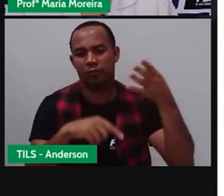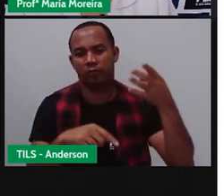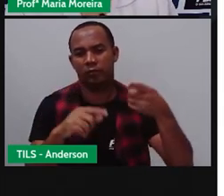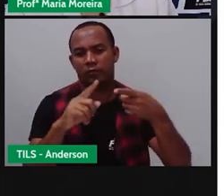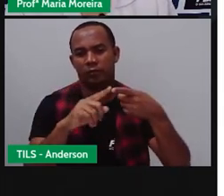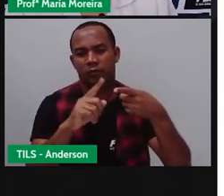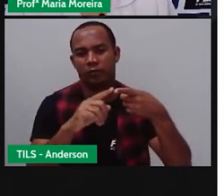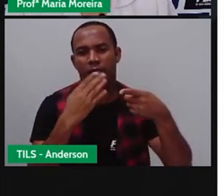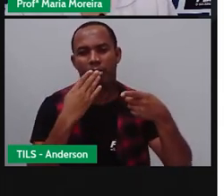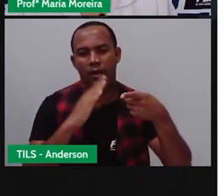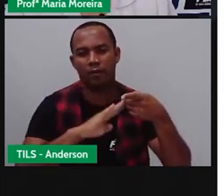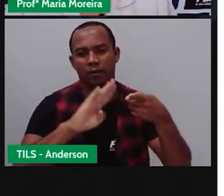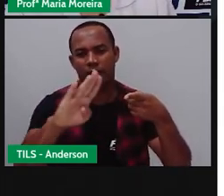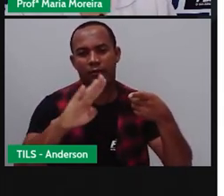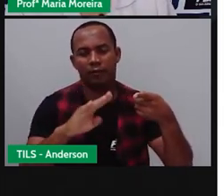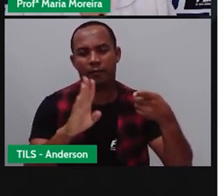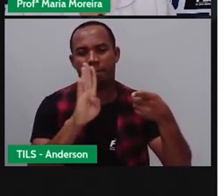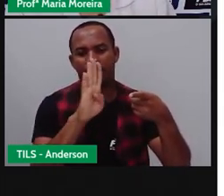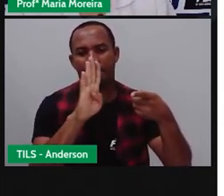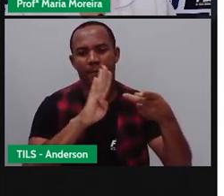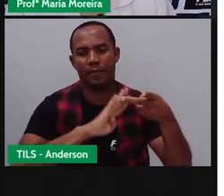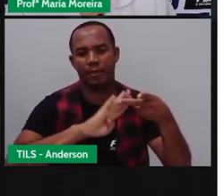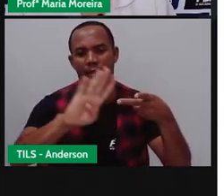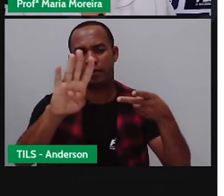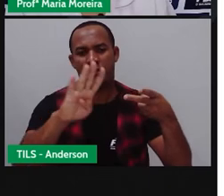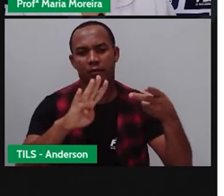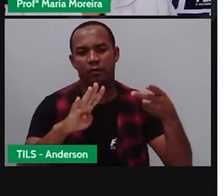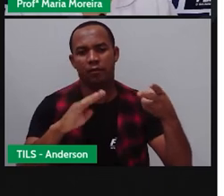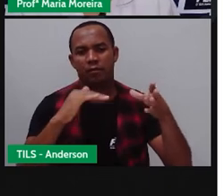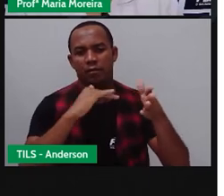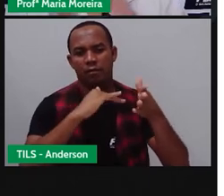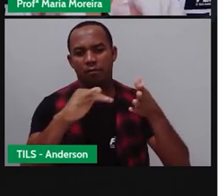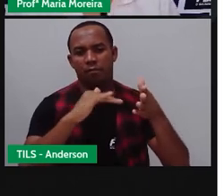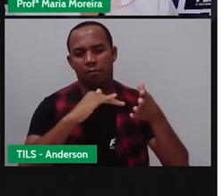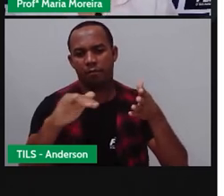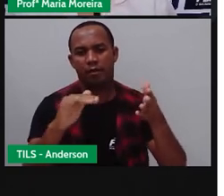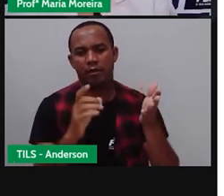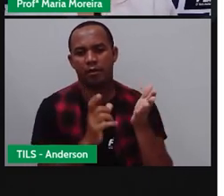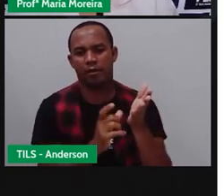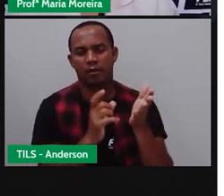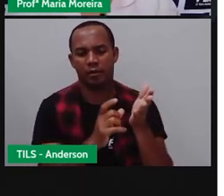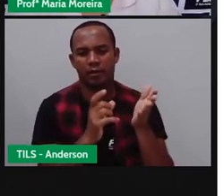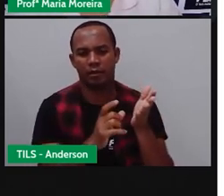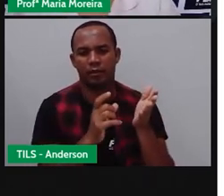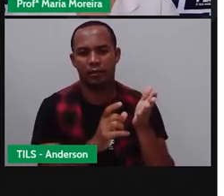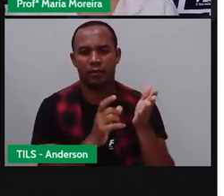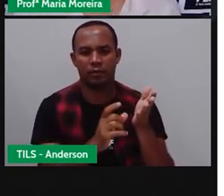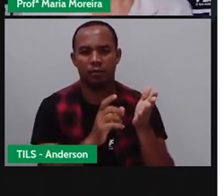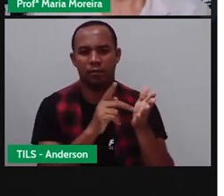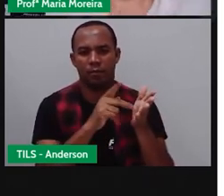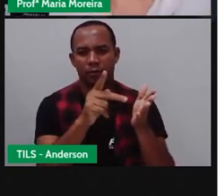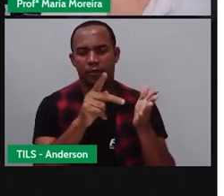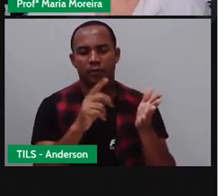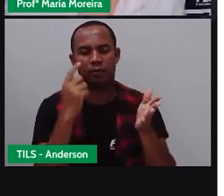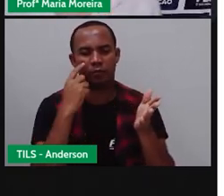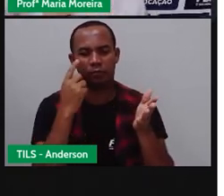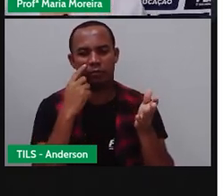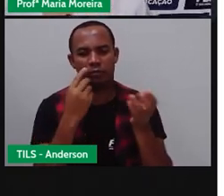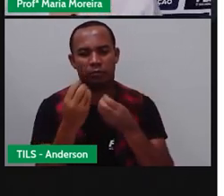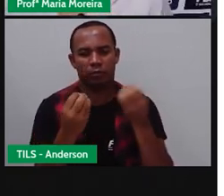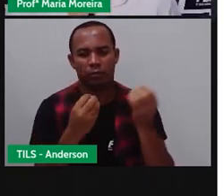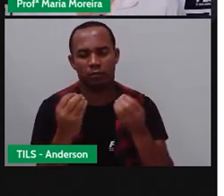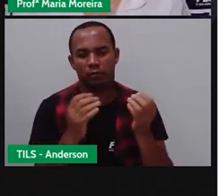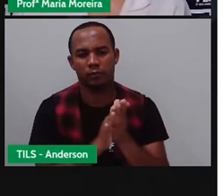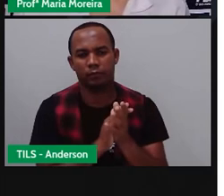carta, um bilhete, um e-mail e um cartão postal. Do lado, ela tem a definição de algumas dessas